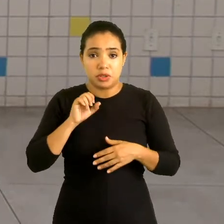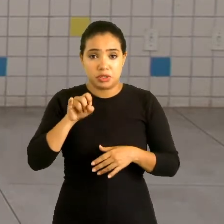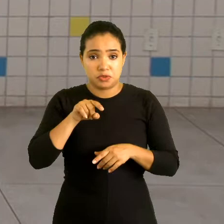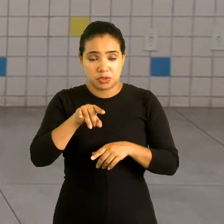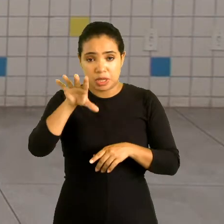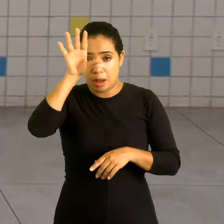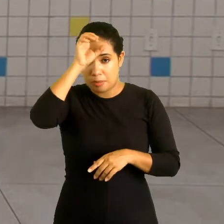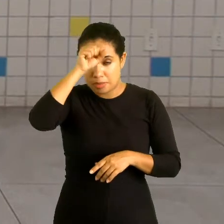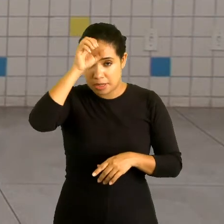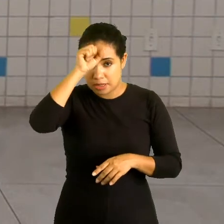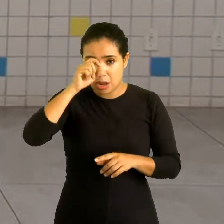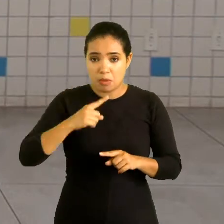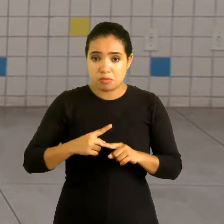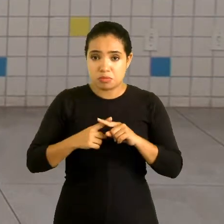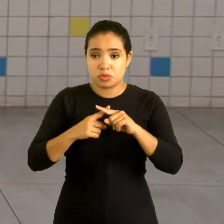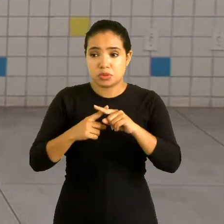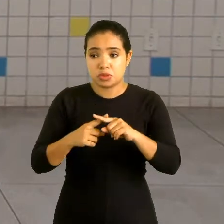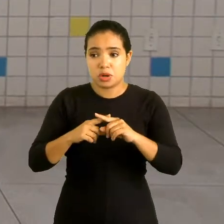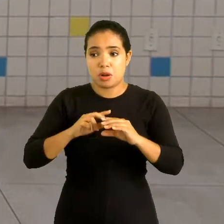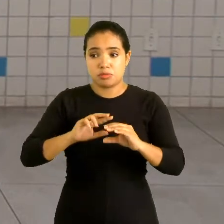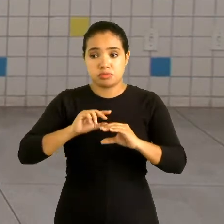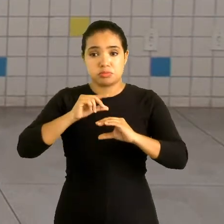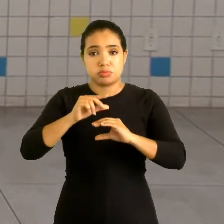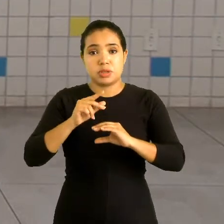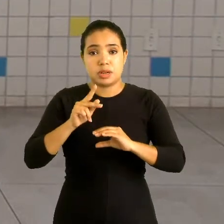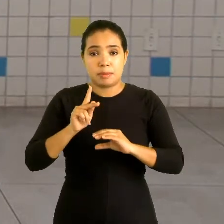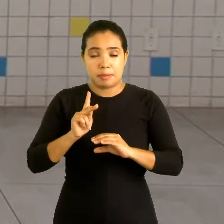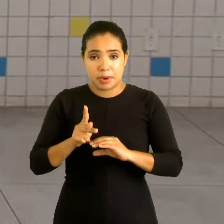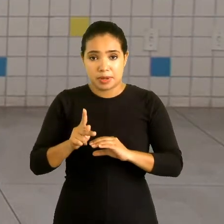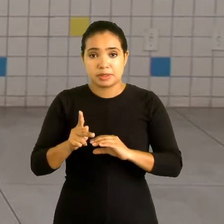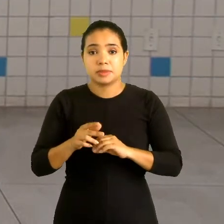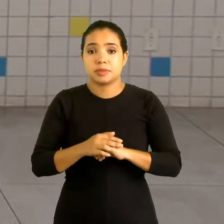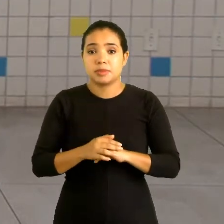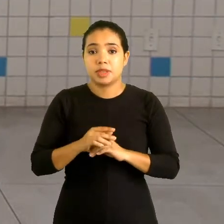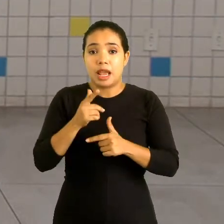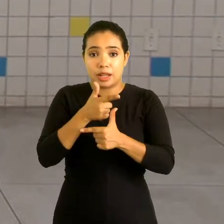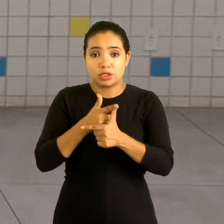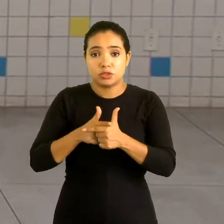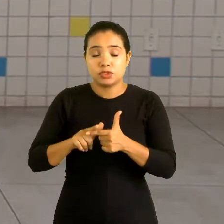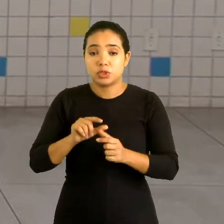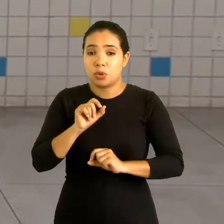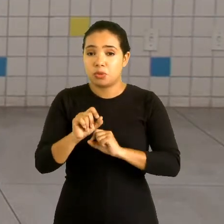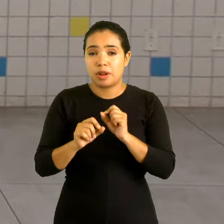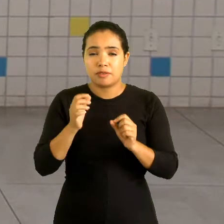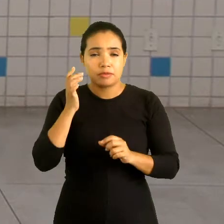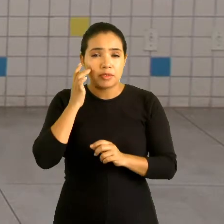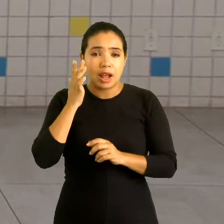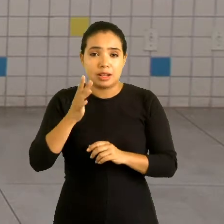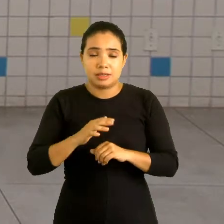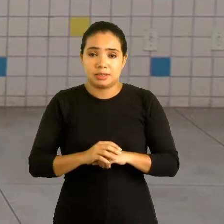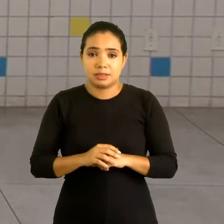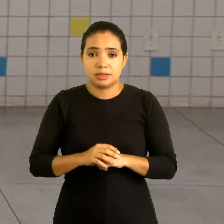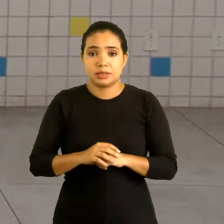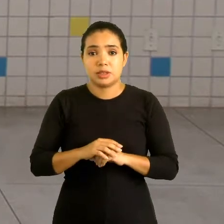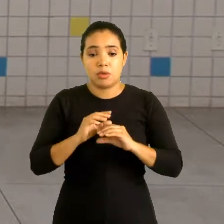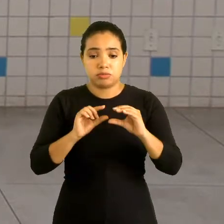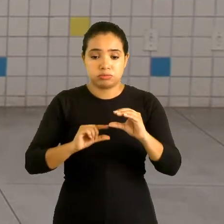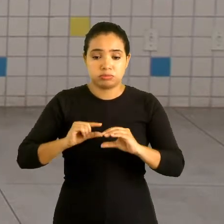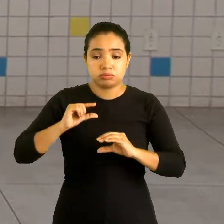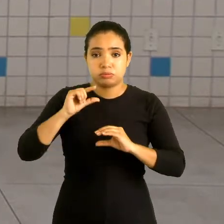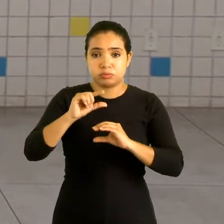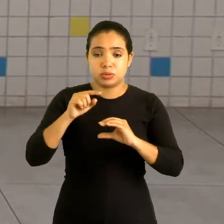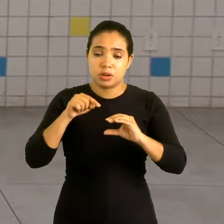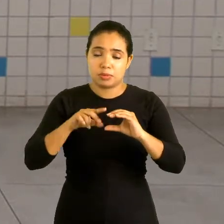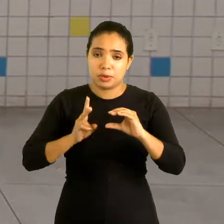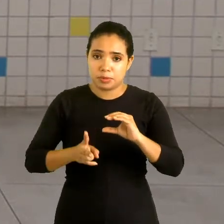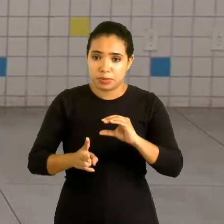aprendeu a multiplicação de potência de mesma base, a divisão vai ser fichinha. Conserva a base e subtrai